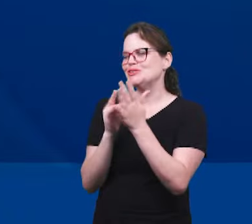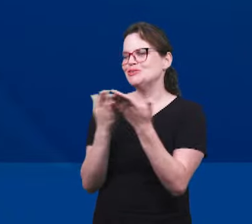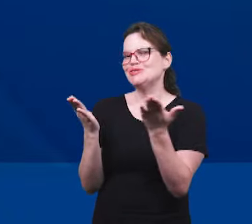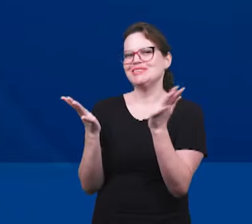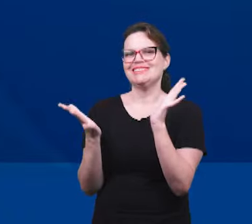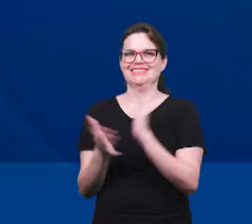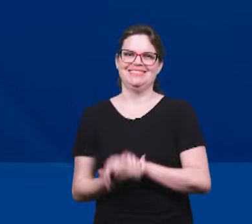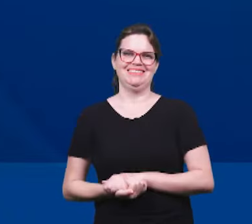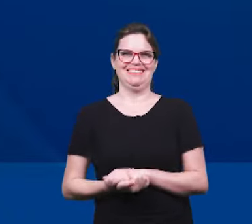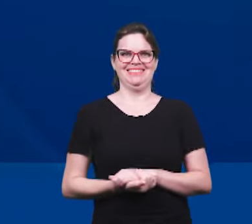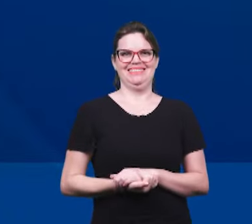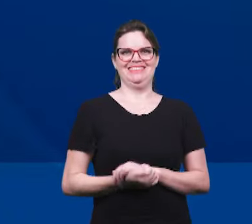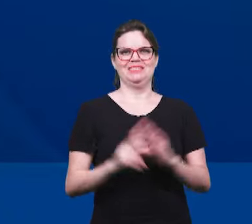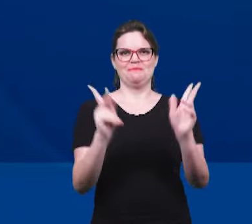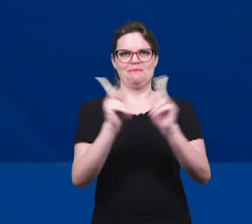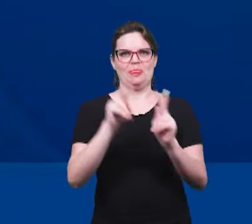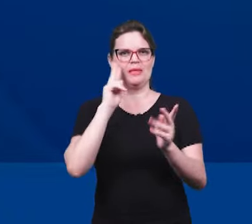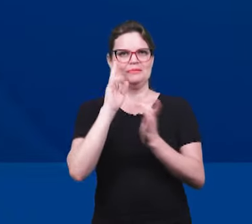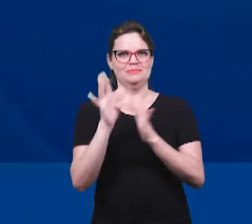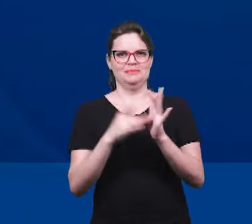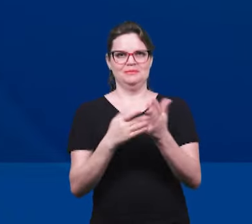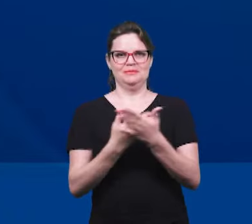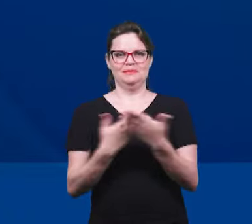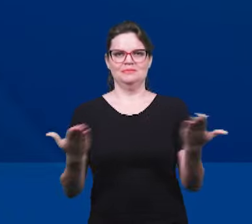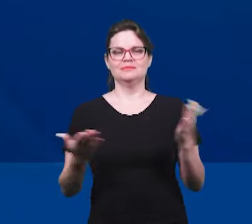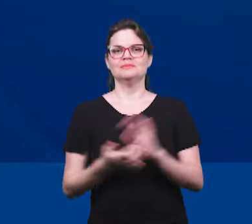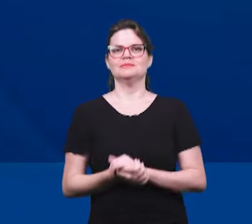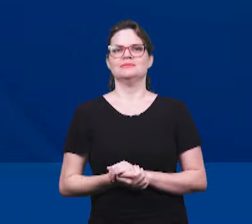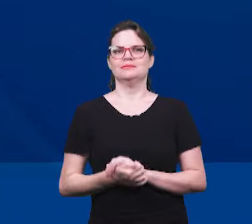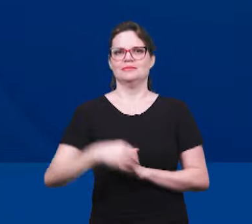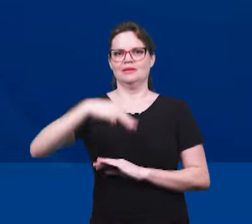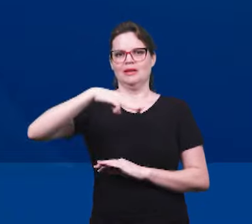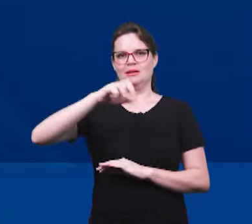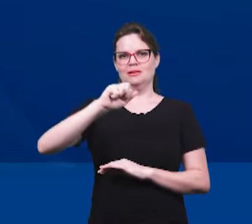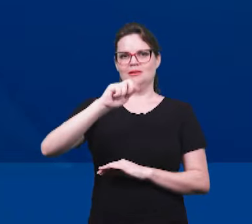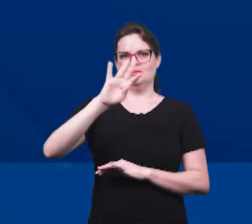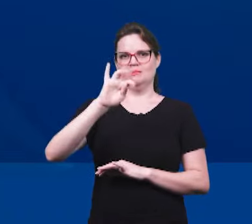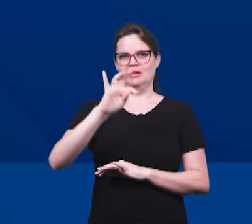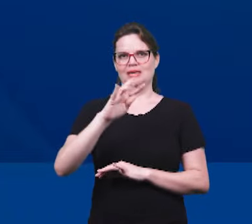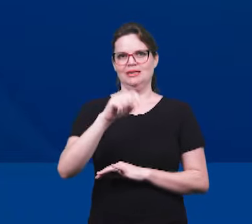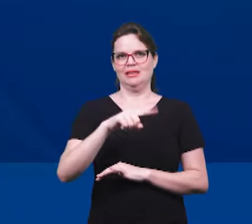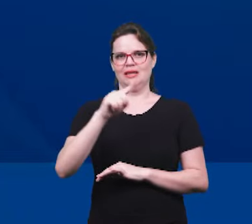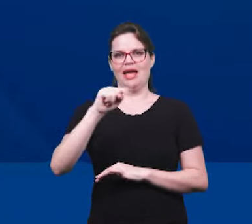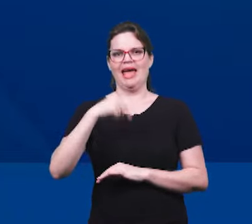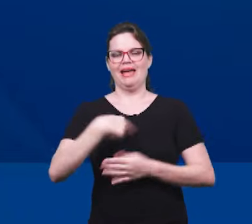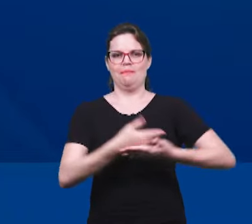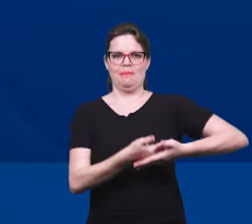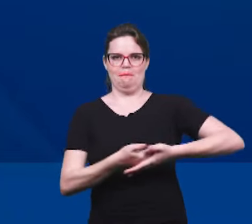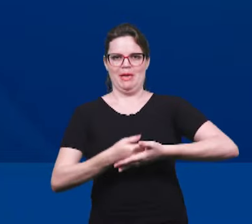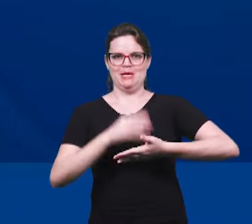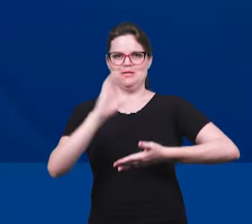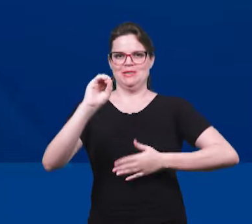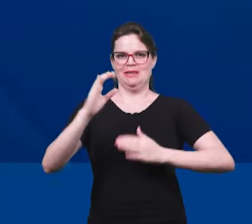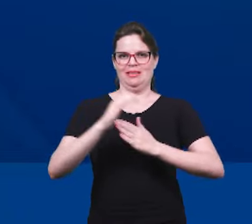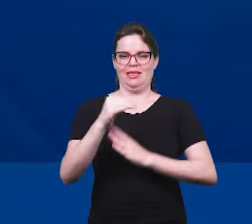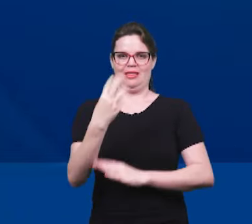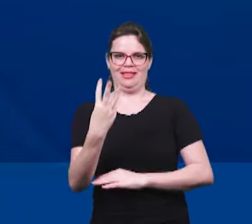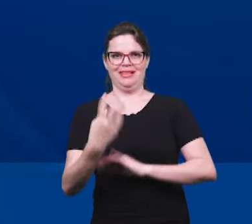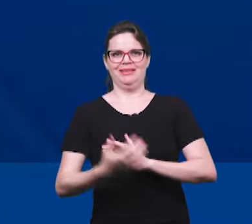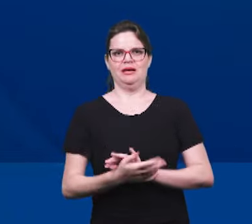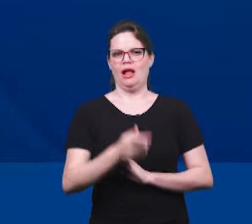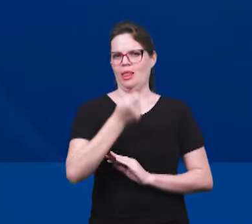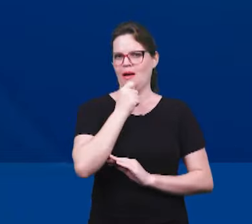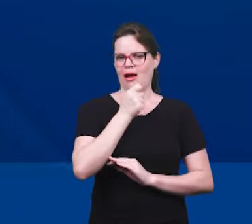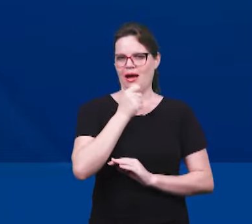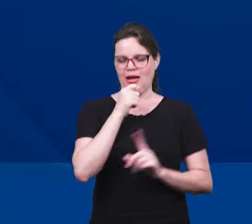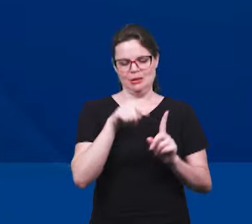Jesus a paz do Senhor Jesus a Maitê ela é da classe de criança de 0 a 3 anos e ela